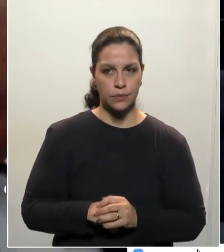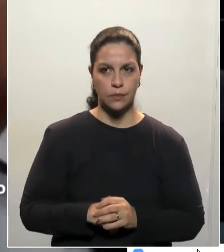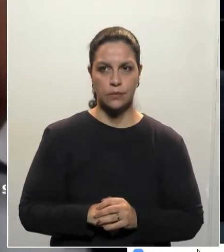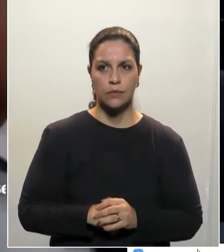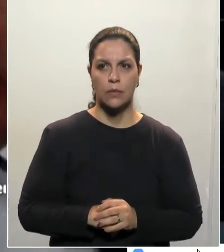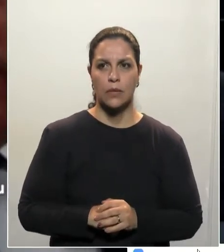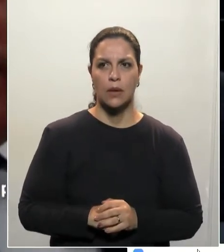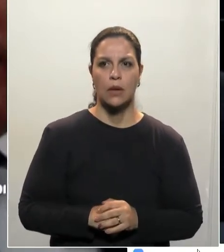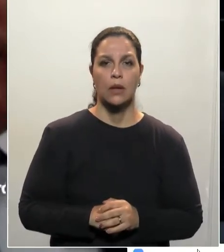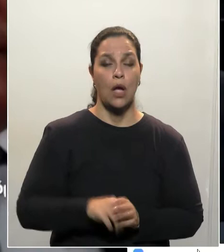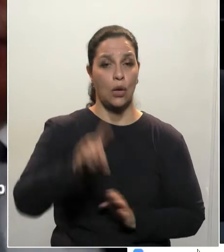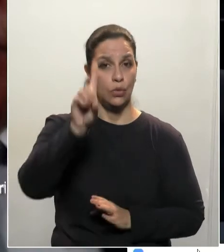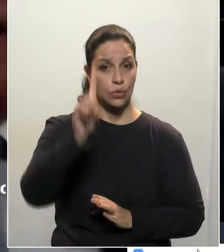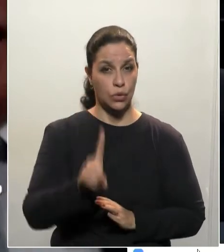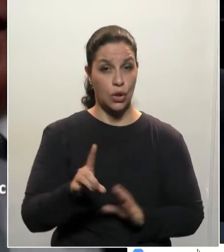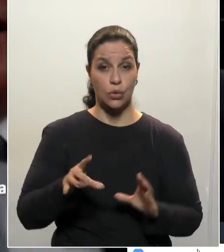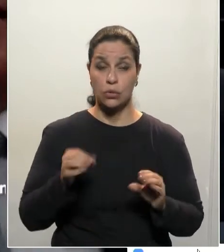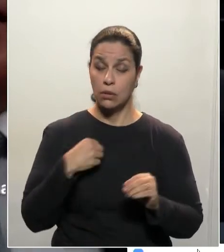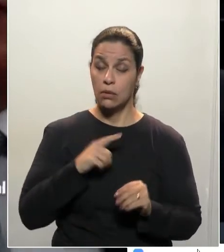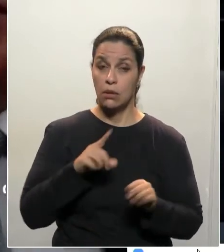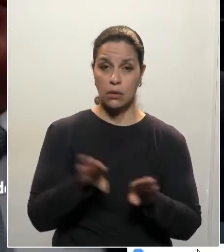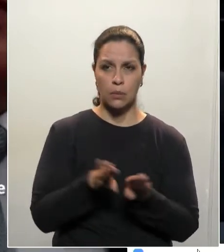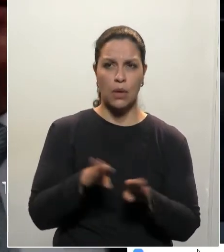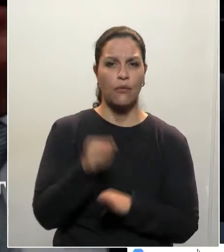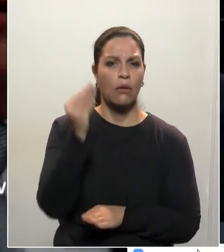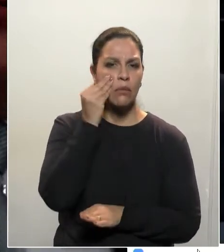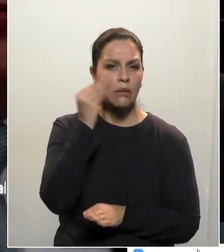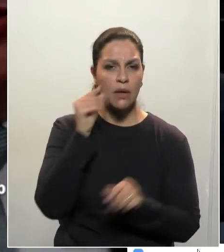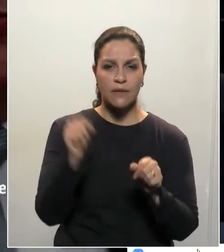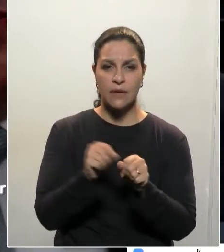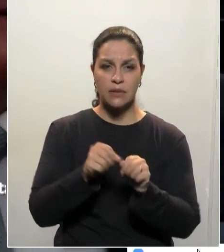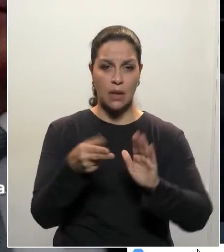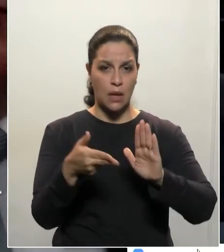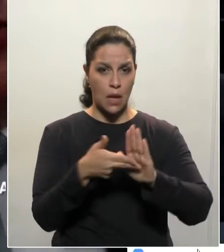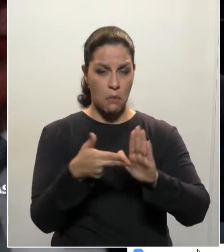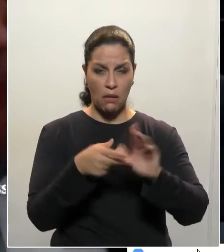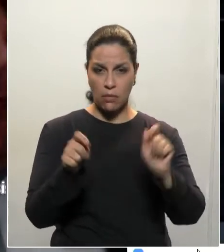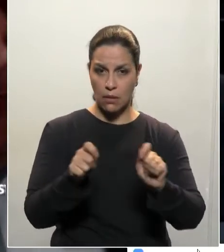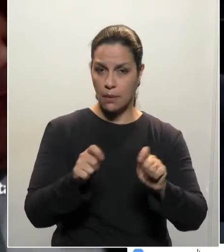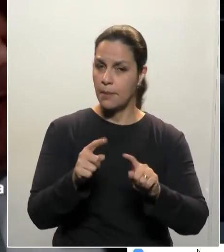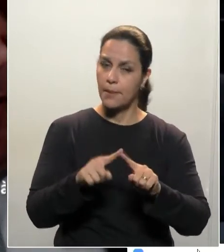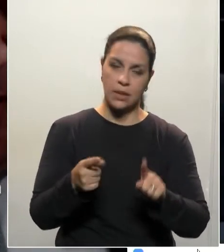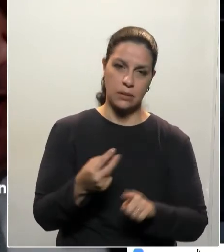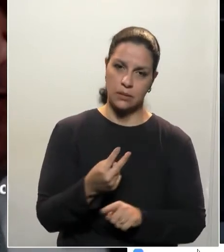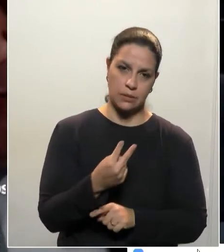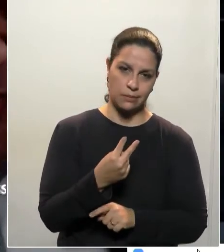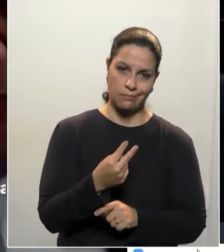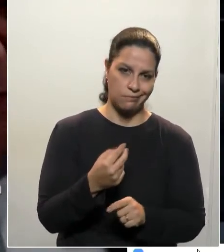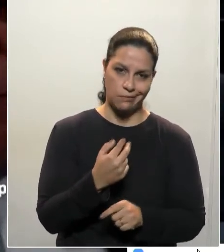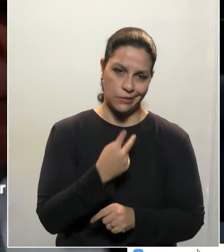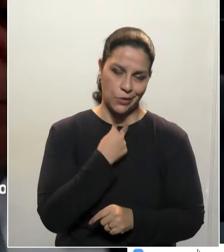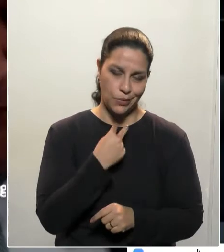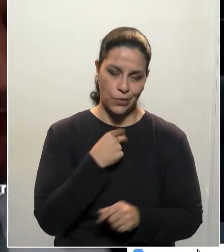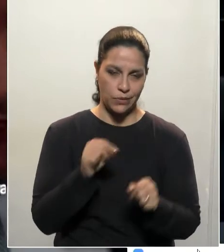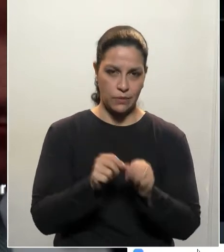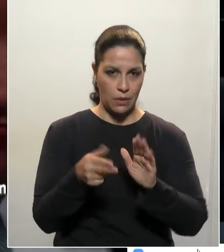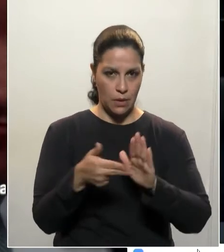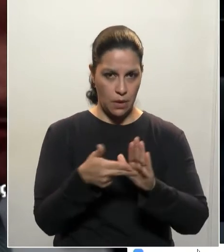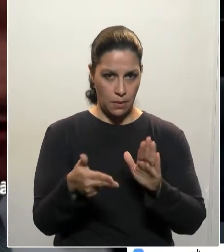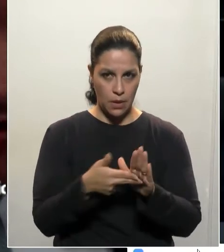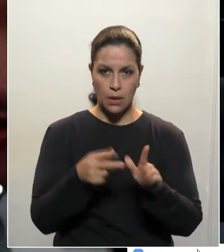né? E é o direito do deputado. E eu fui correr atrás, tentar fazer com que essa emenda fosse possível, mas não foi possível em função de